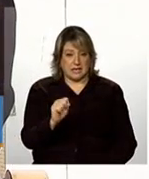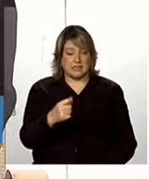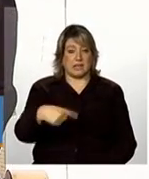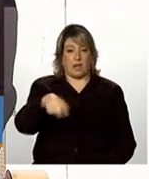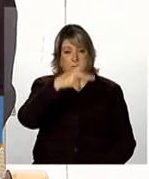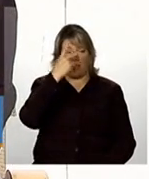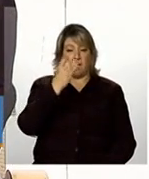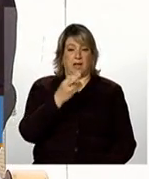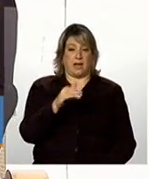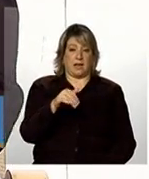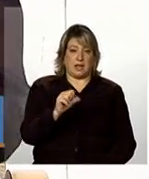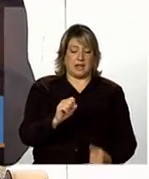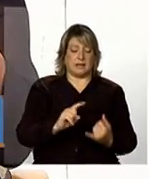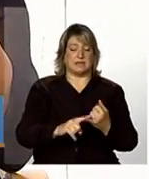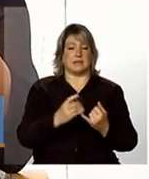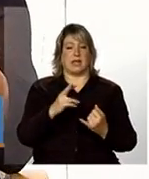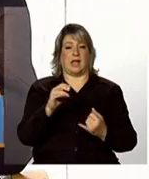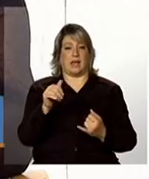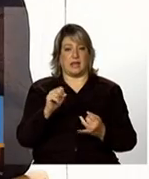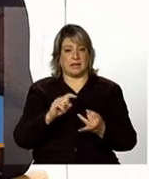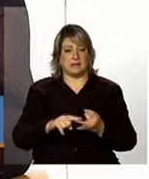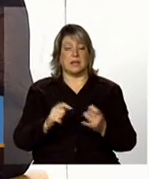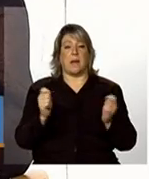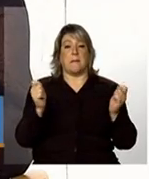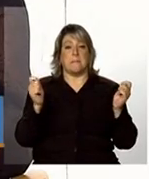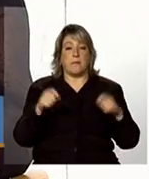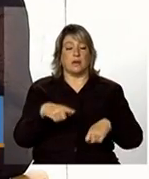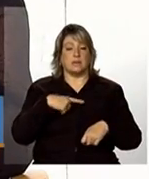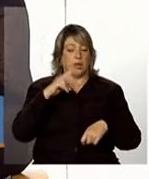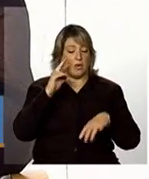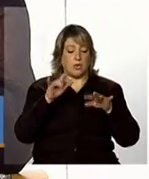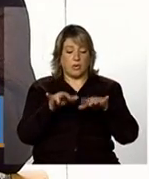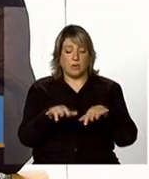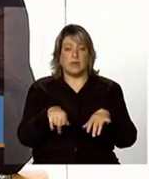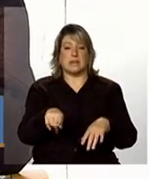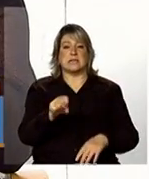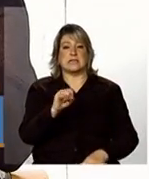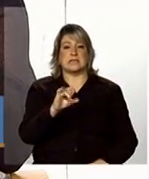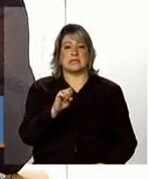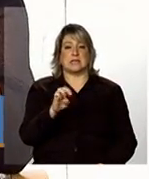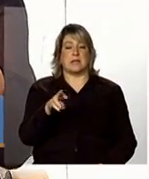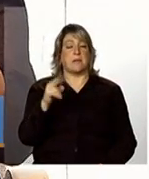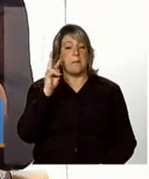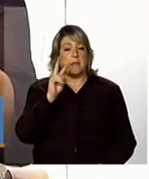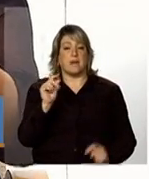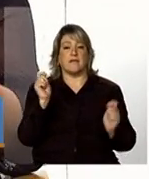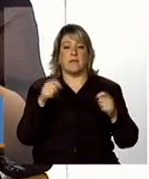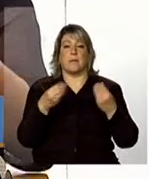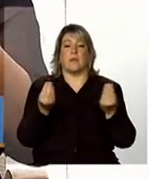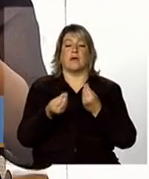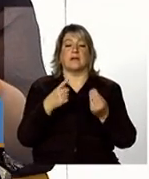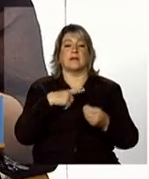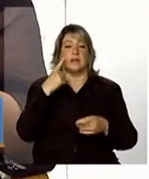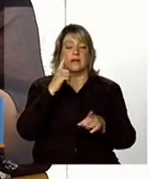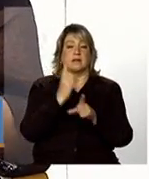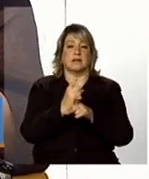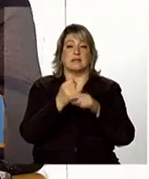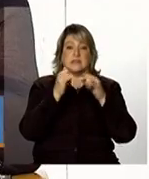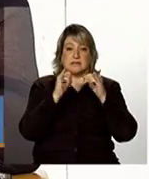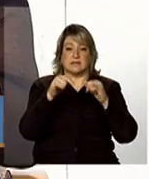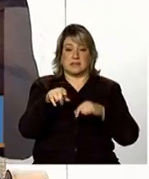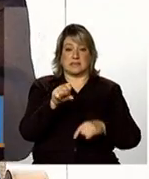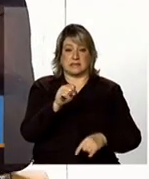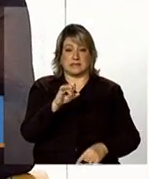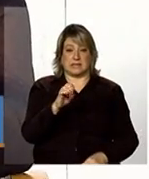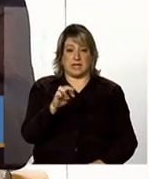Vigilância Socio-Assistencial possam ter acesso a esse sistema para que as equipes possam informar lá no sistema